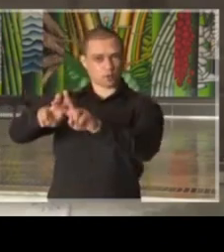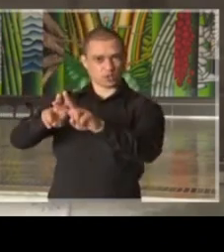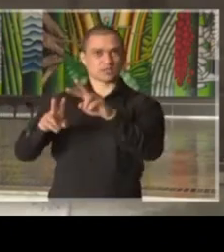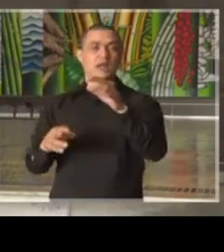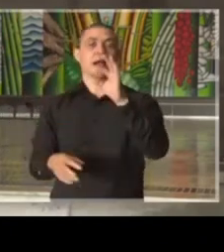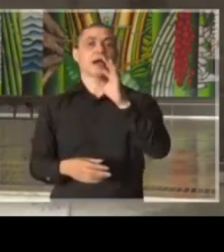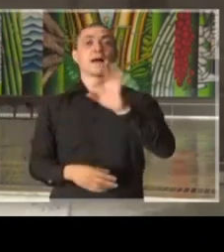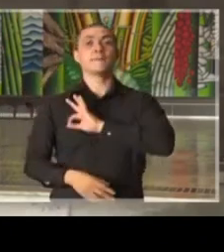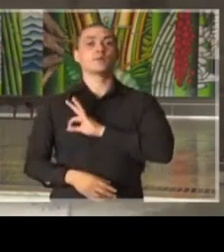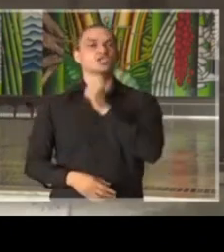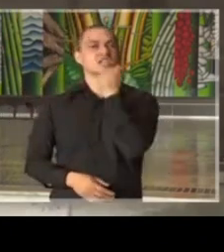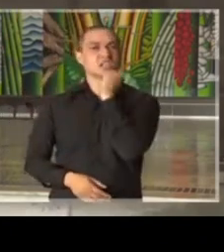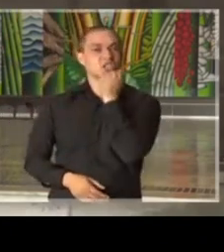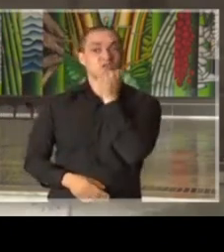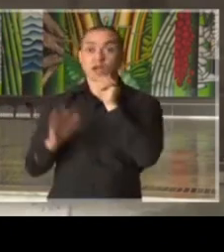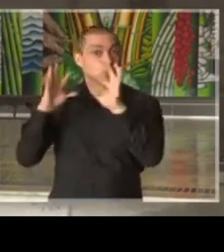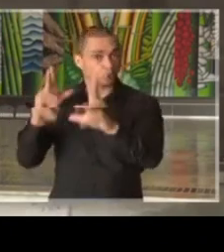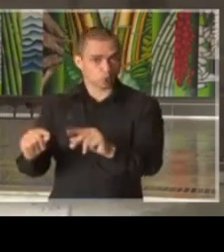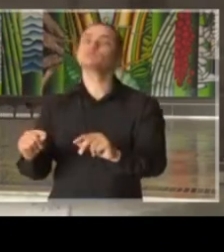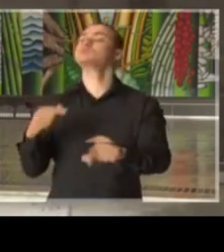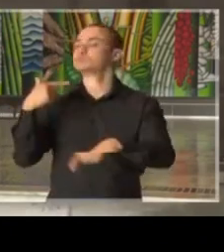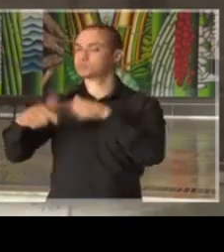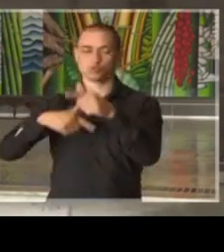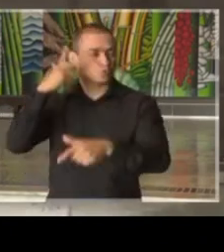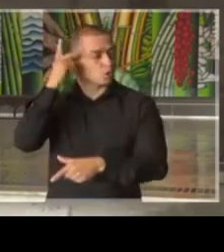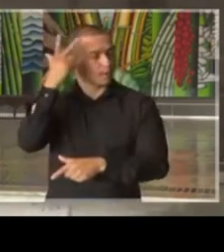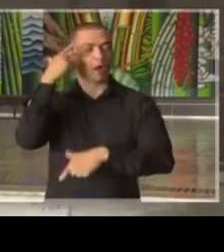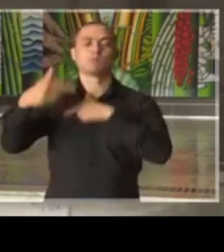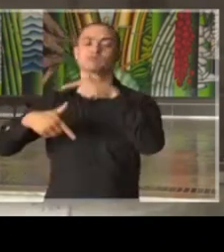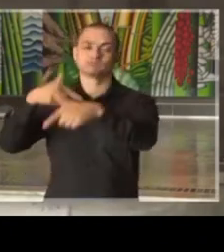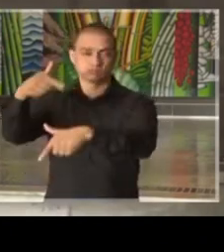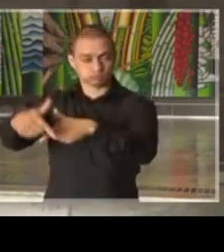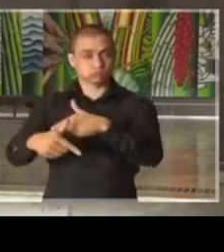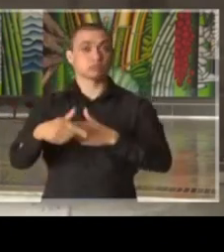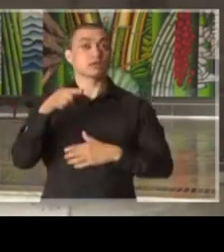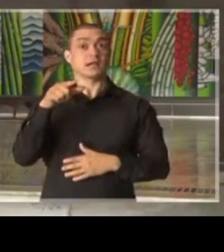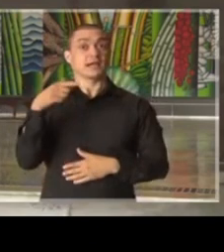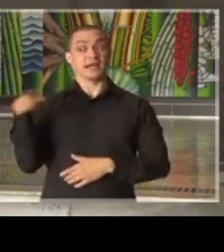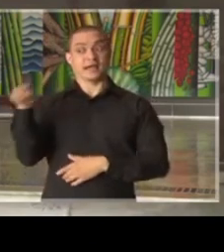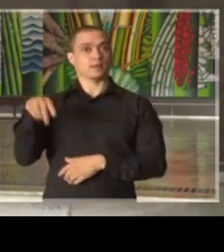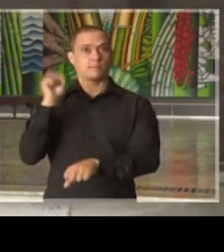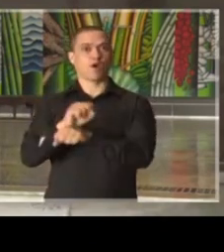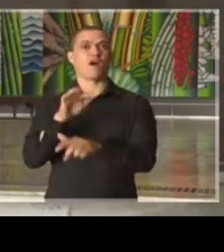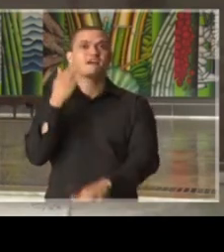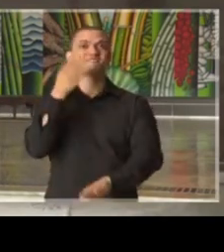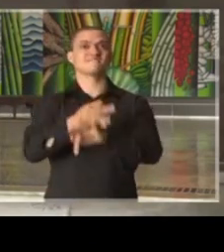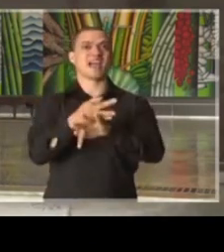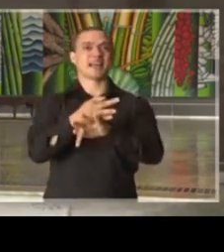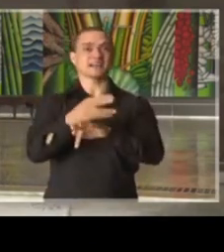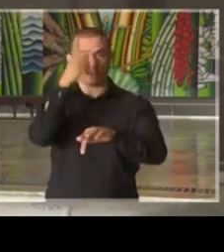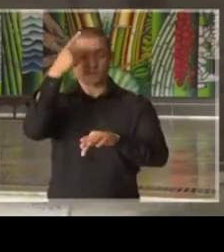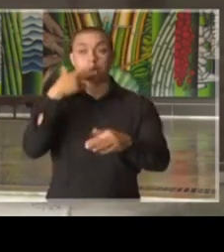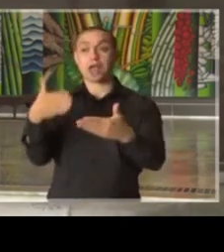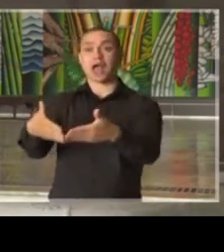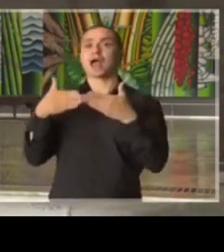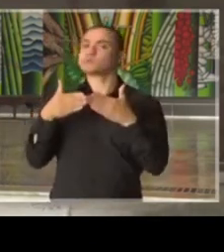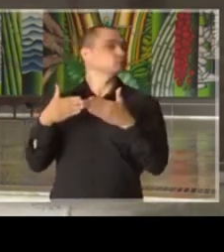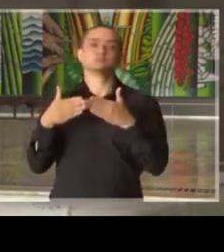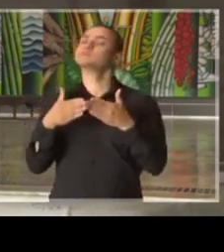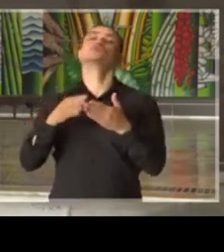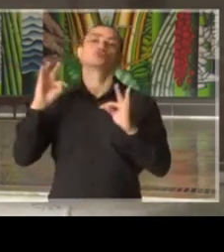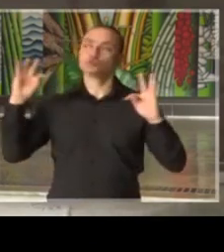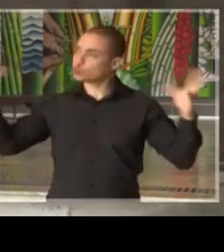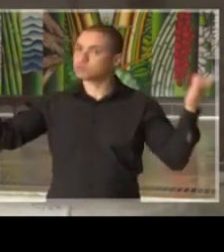todo o funcionamento regular e vocês já sabem, nós suspendemos férias e licenças para que este